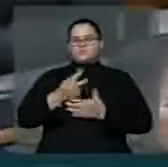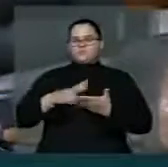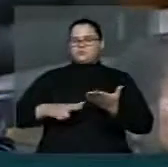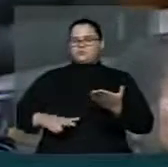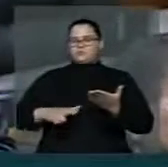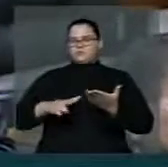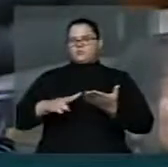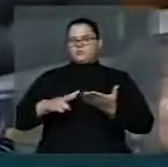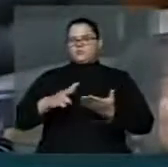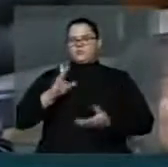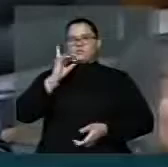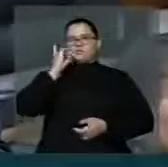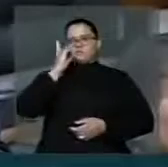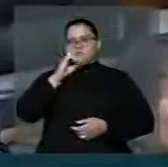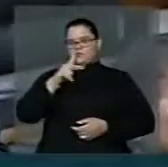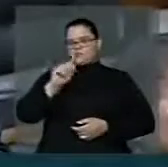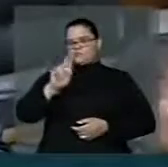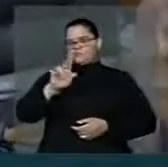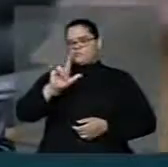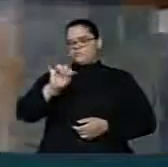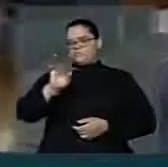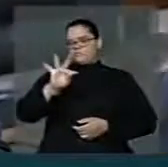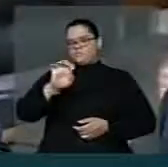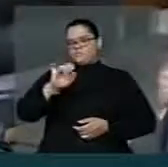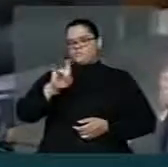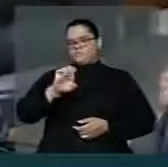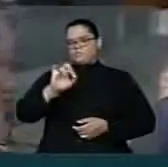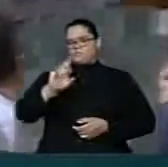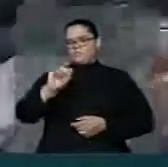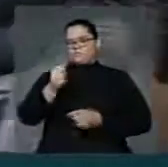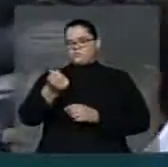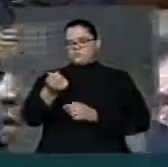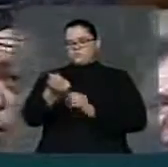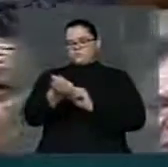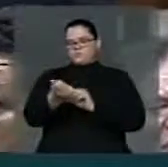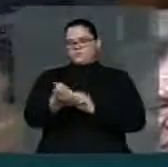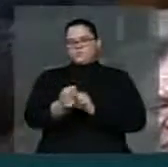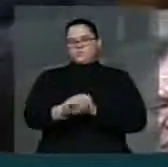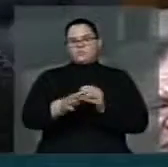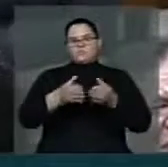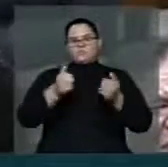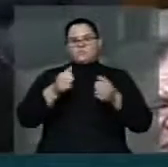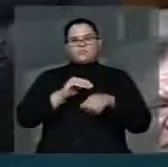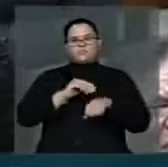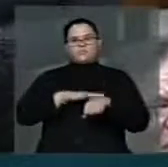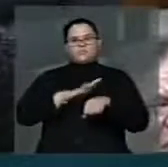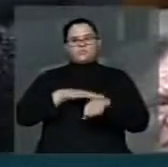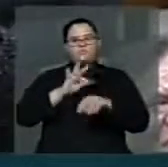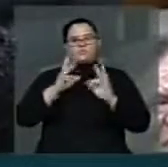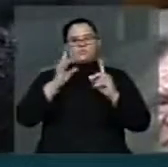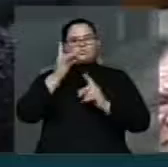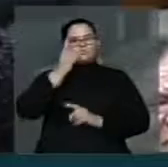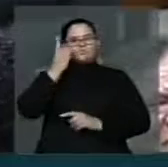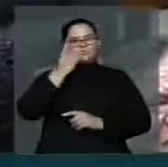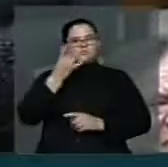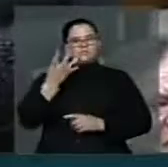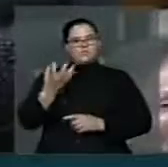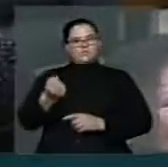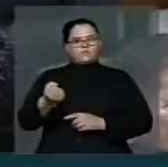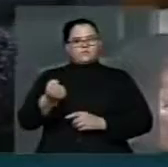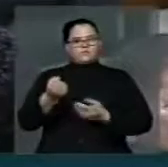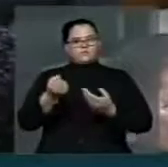pelo deputado Paulo Teixeira, ouvindo todos os deputados para incorporar as